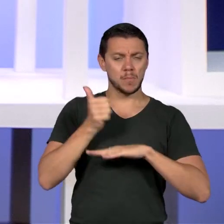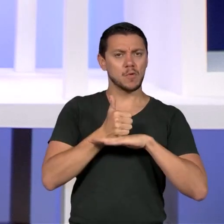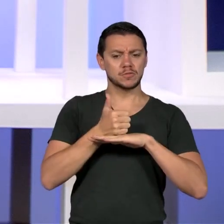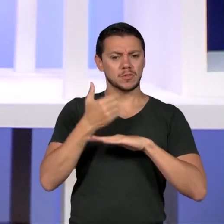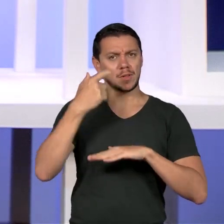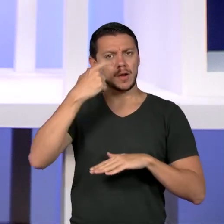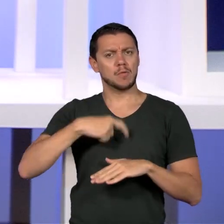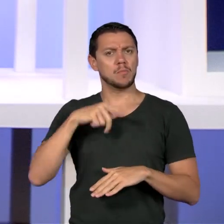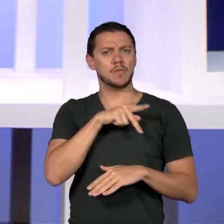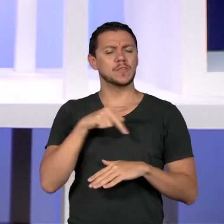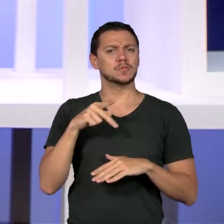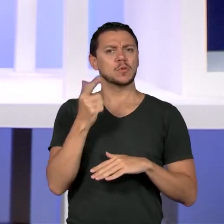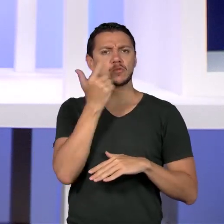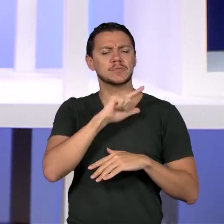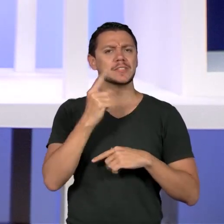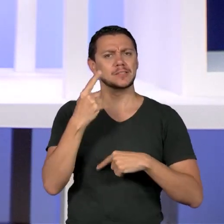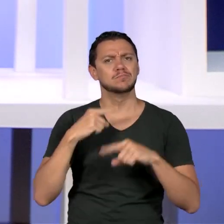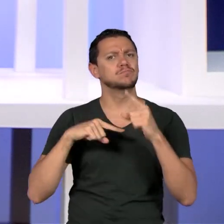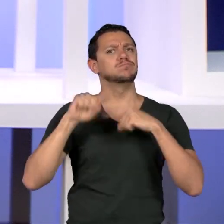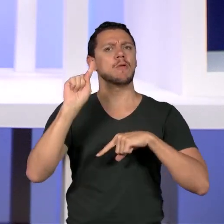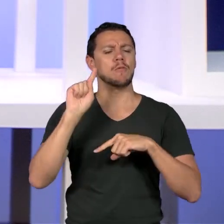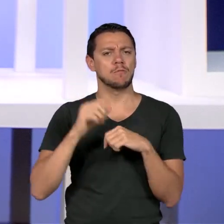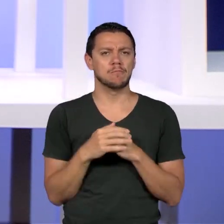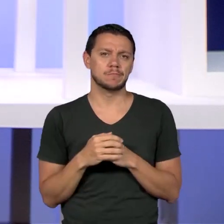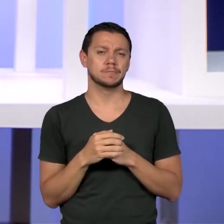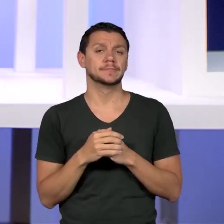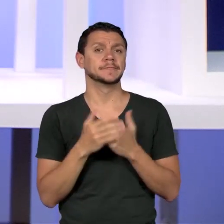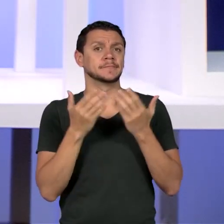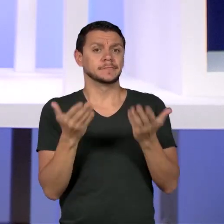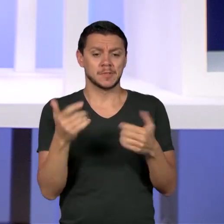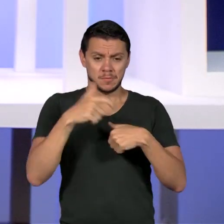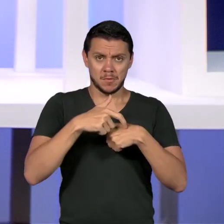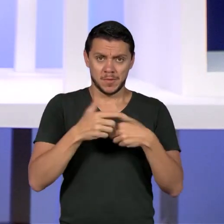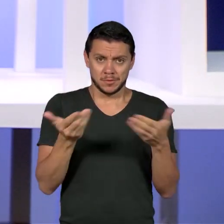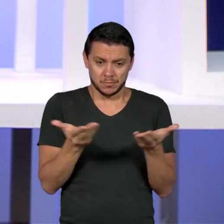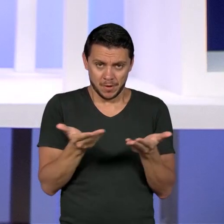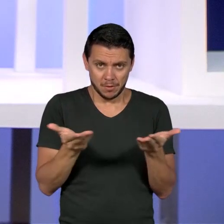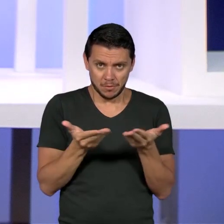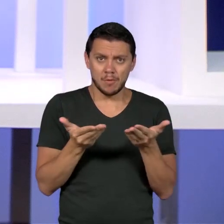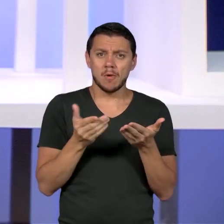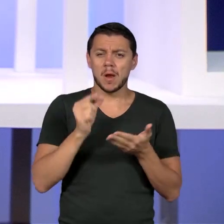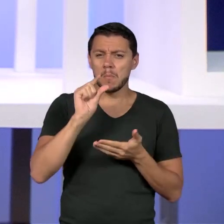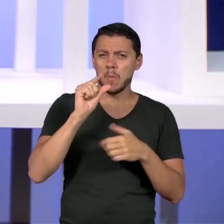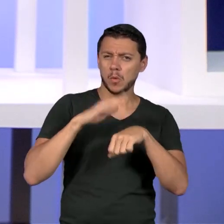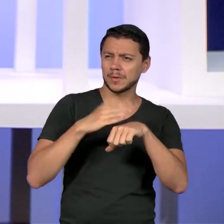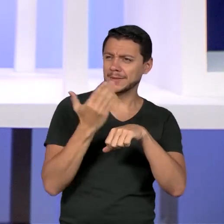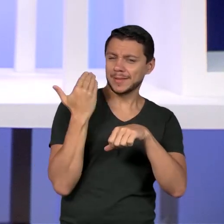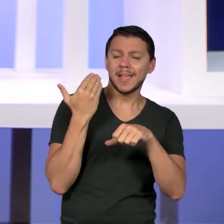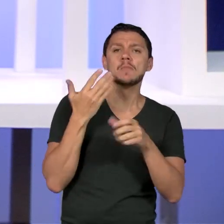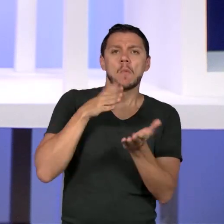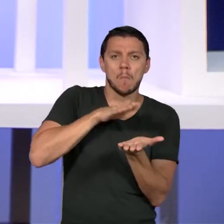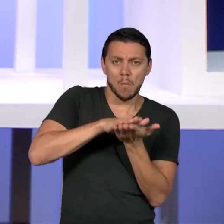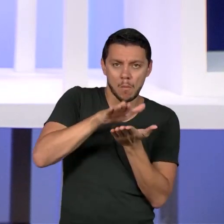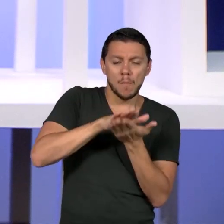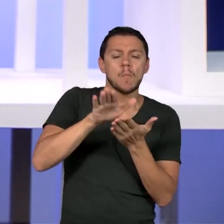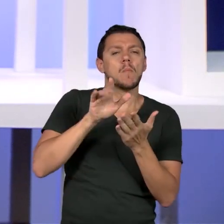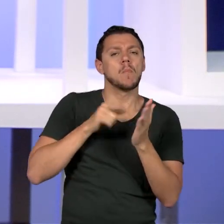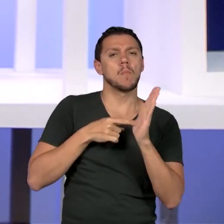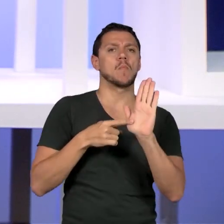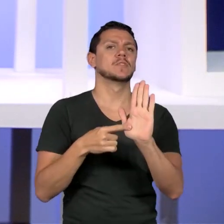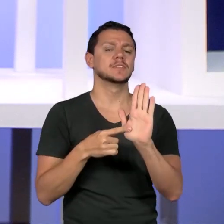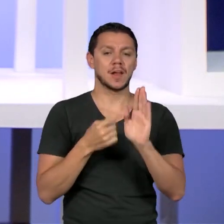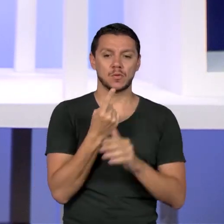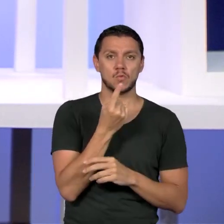professores. A gente tem agora recentemente publicados os dados do último